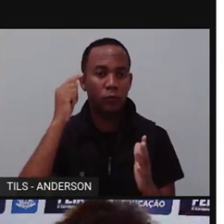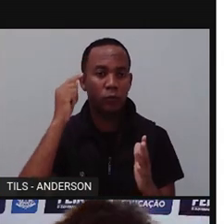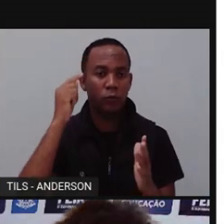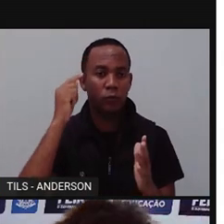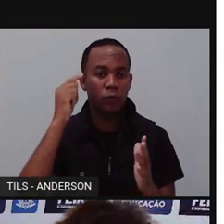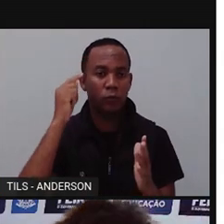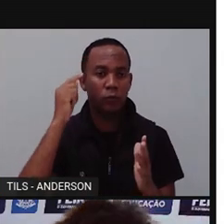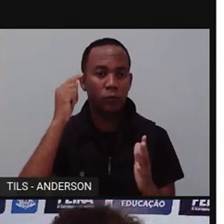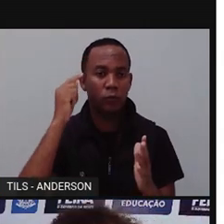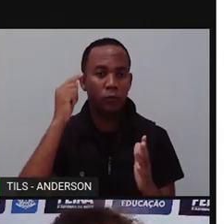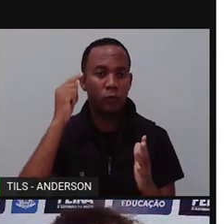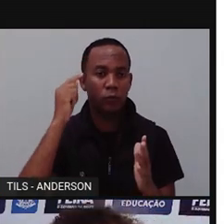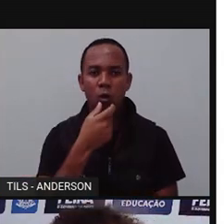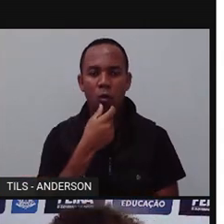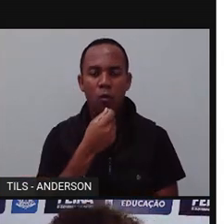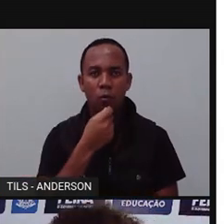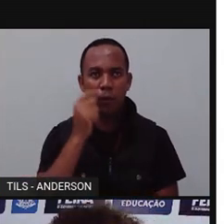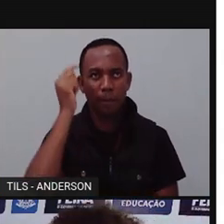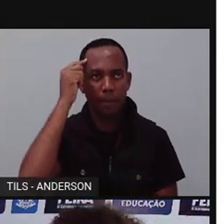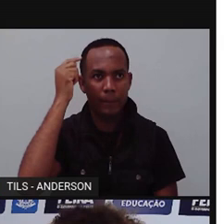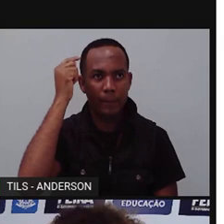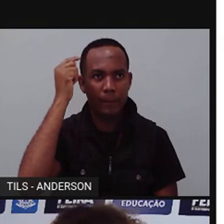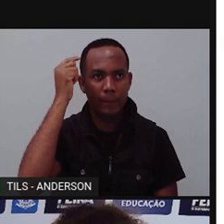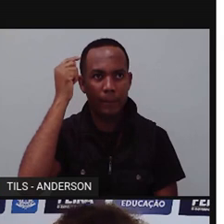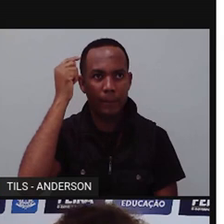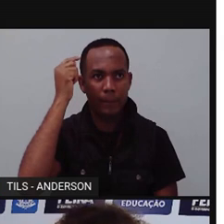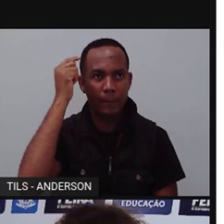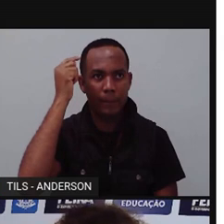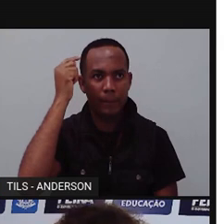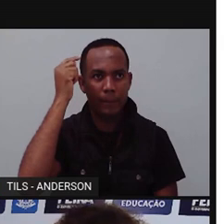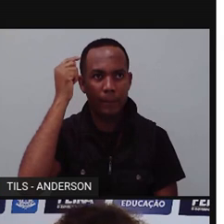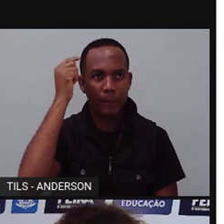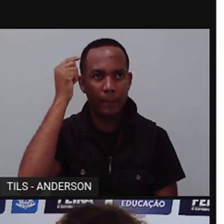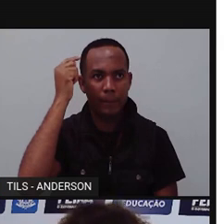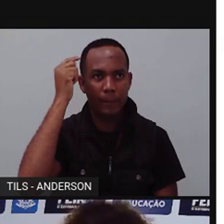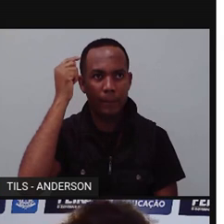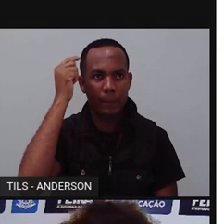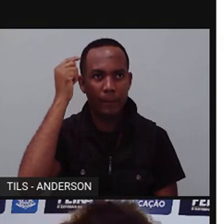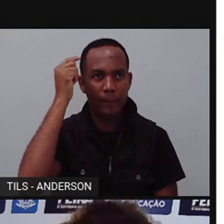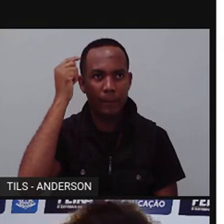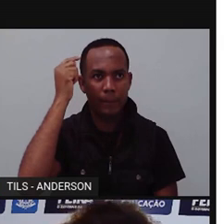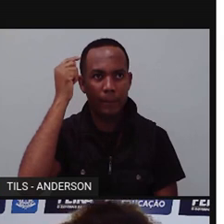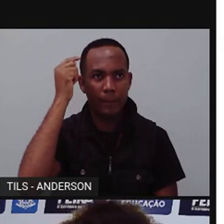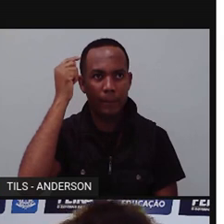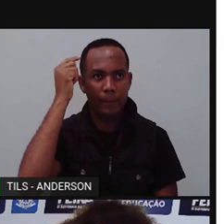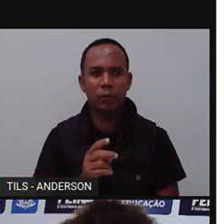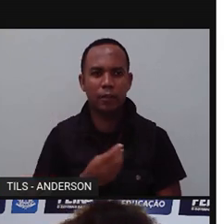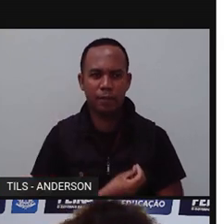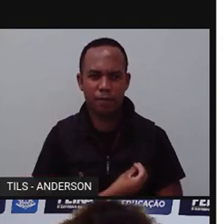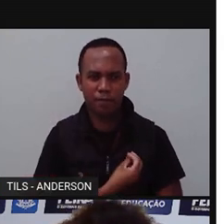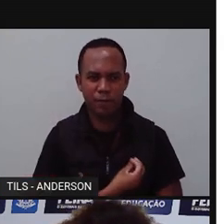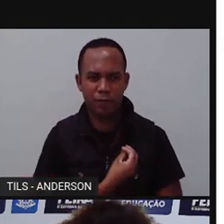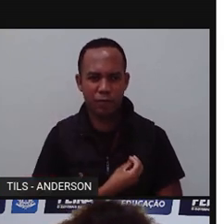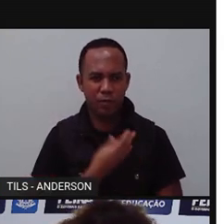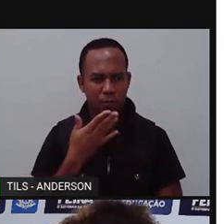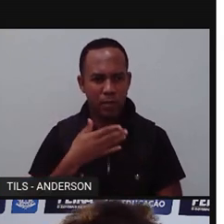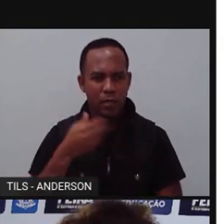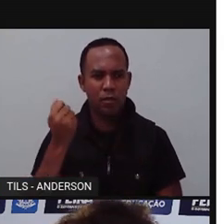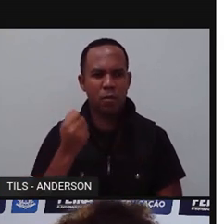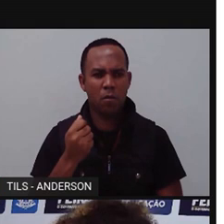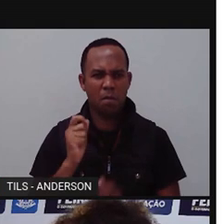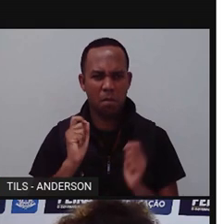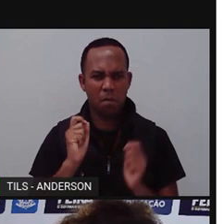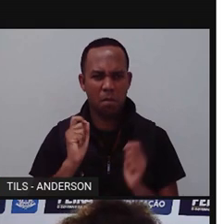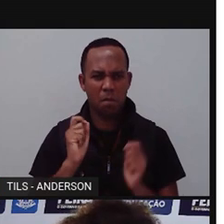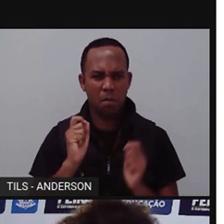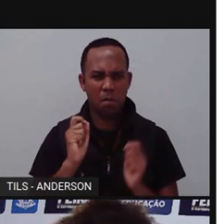causa é justamente para gerar dinheiro. Mas aí ele vai e continua. Com o dinheiro, eles vivem melhor. Com o dinheiro